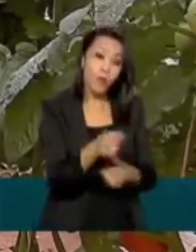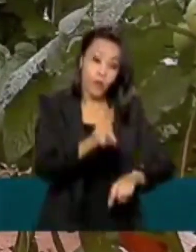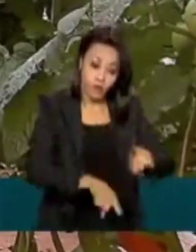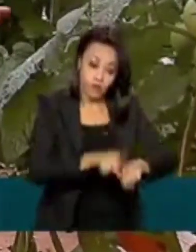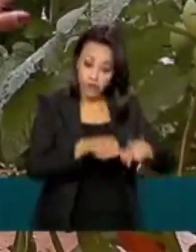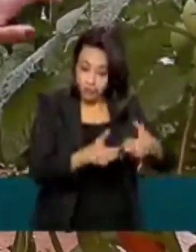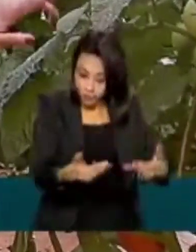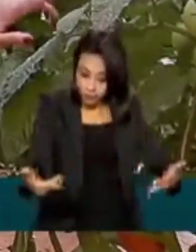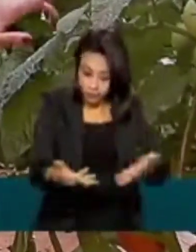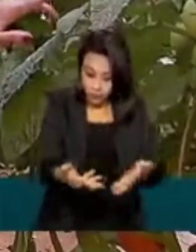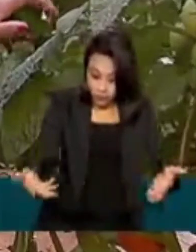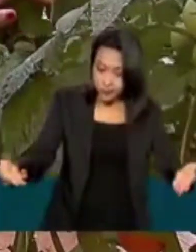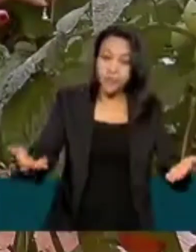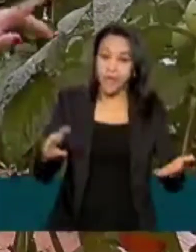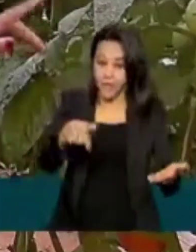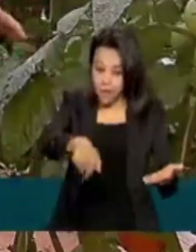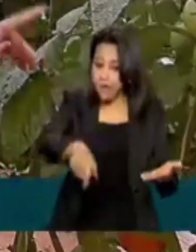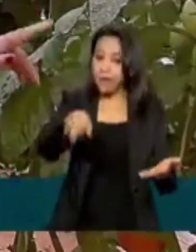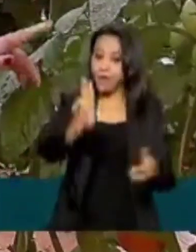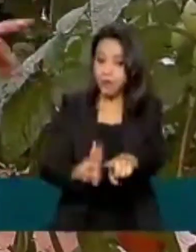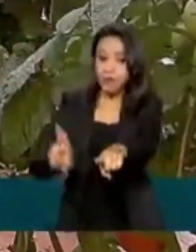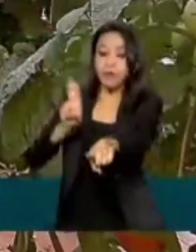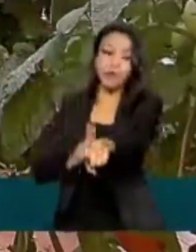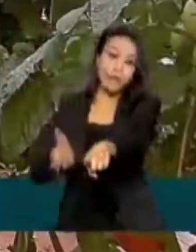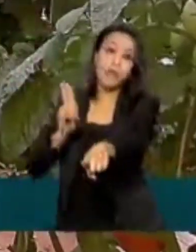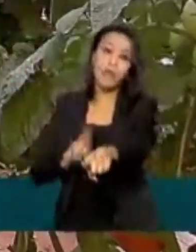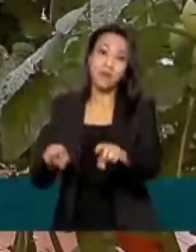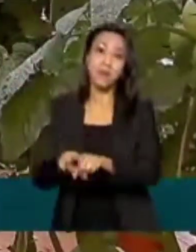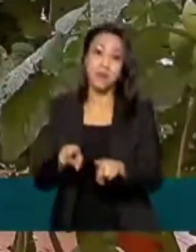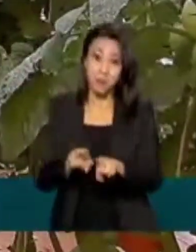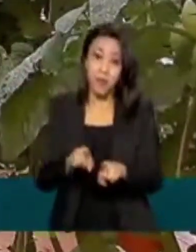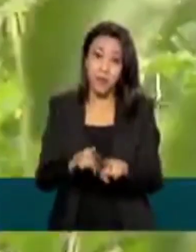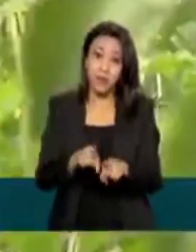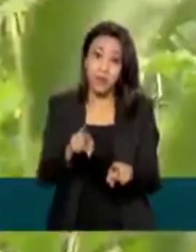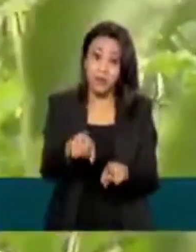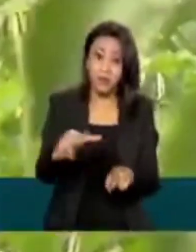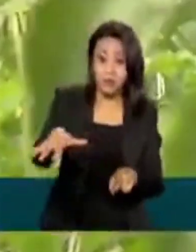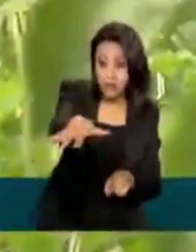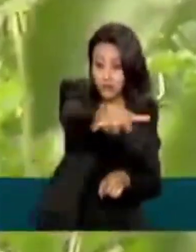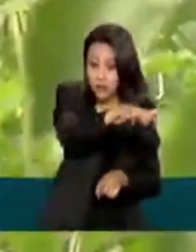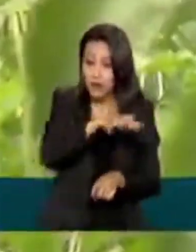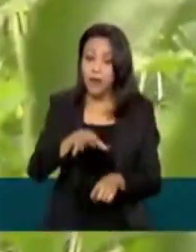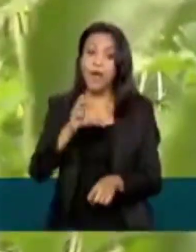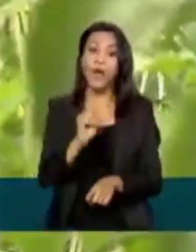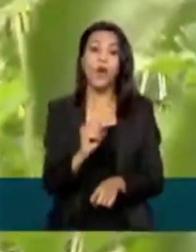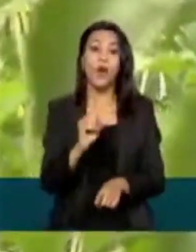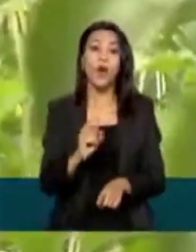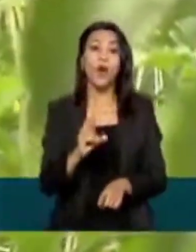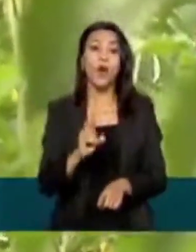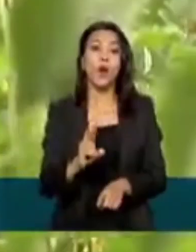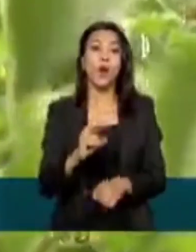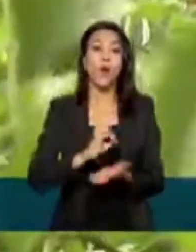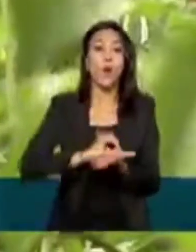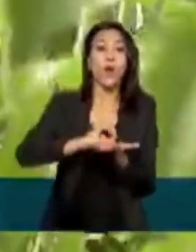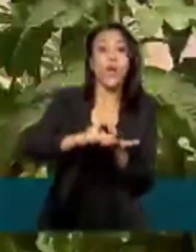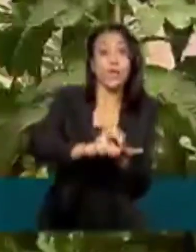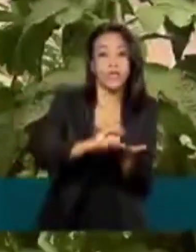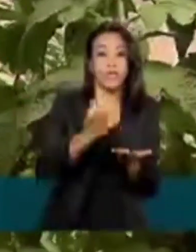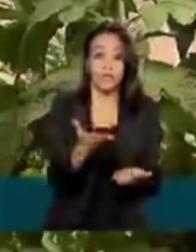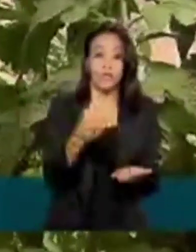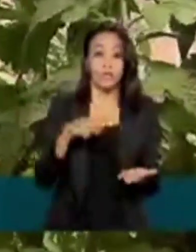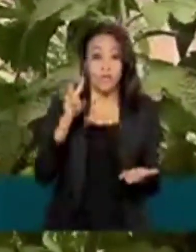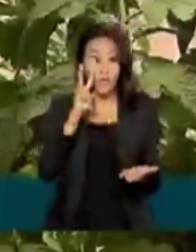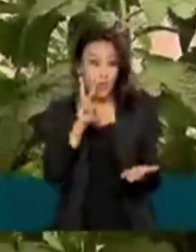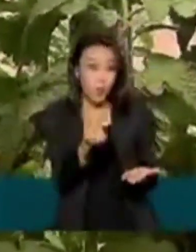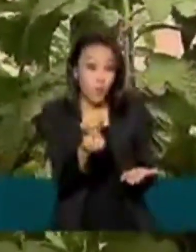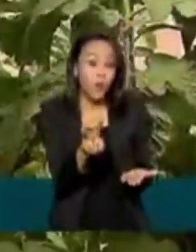como aqui, parte deles pode ser usado também na agricultura orgânica. Essa tecnologia vem conquistando o homem do campo de